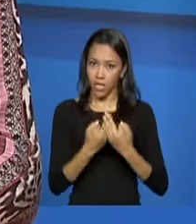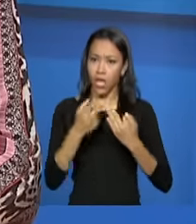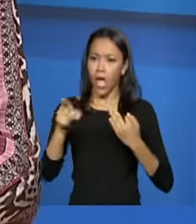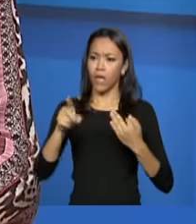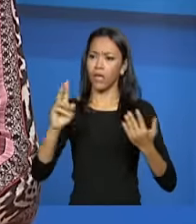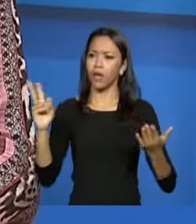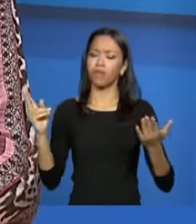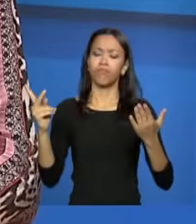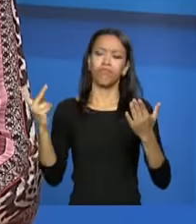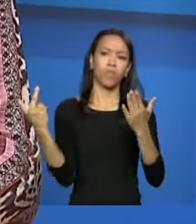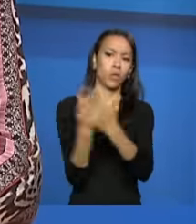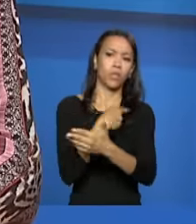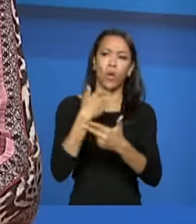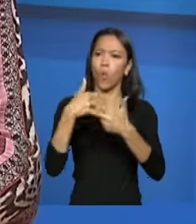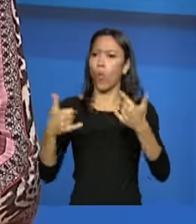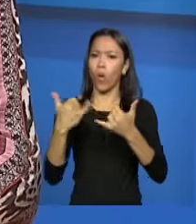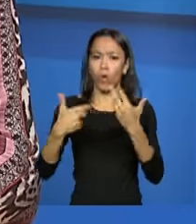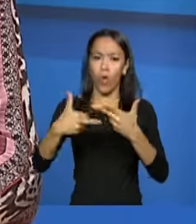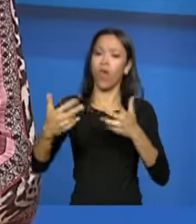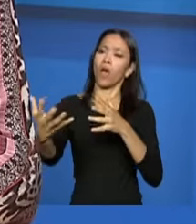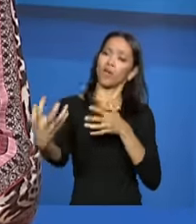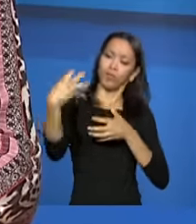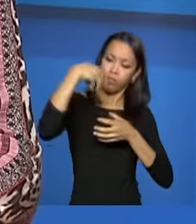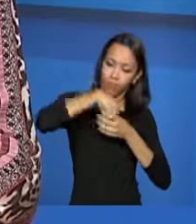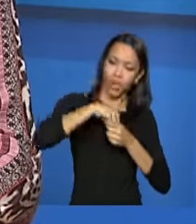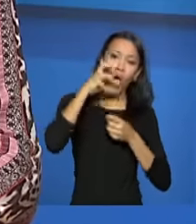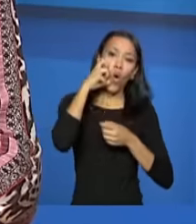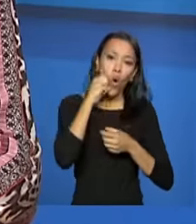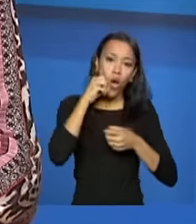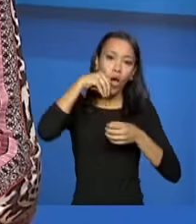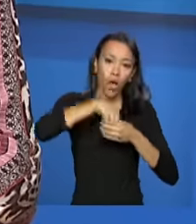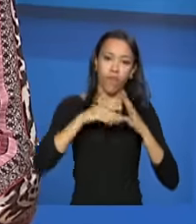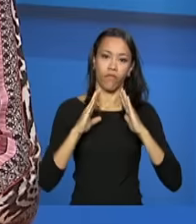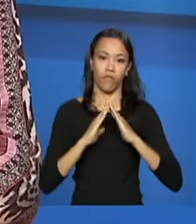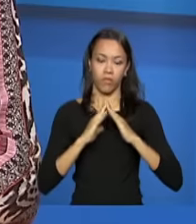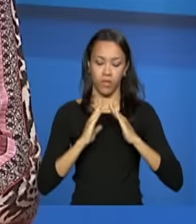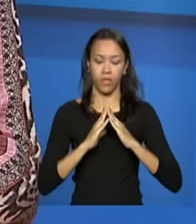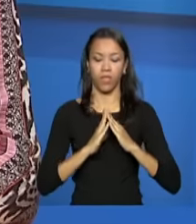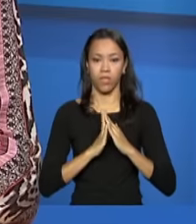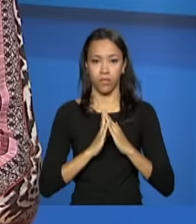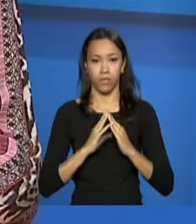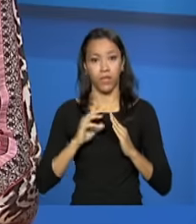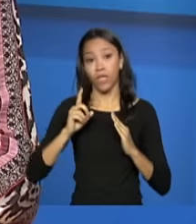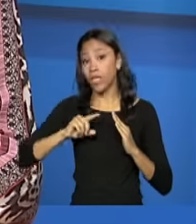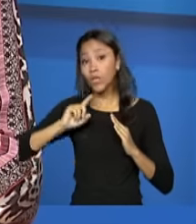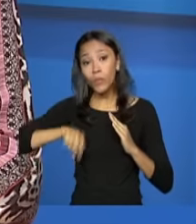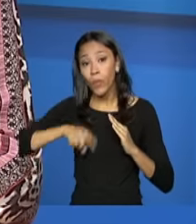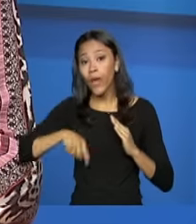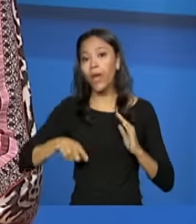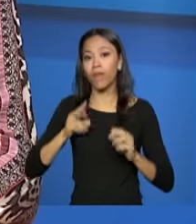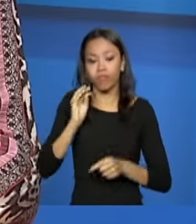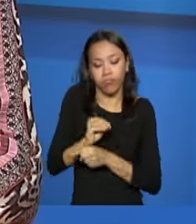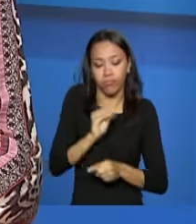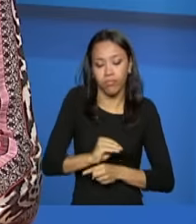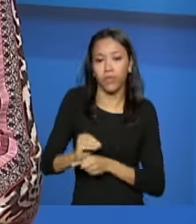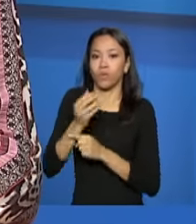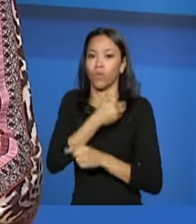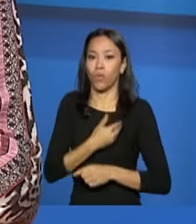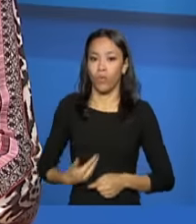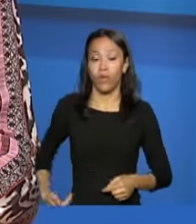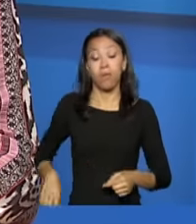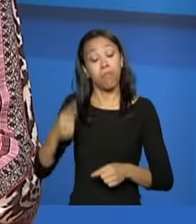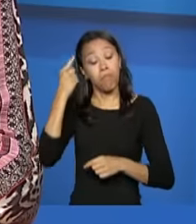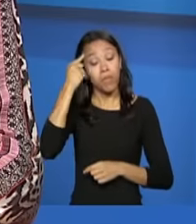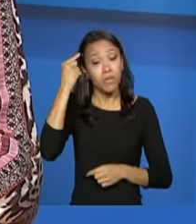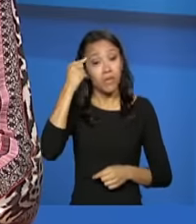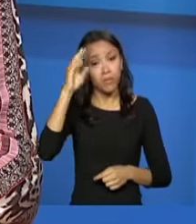a importância da gente criar e fomentar novas modalidades de acolhimento que não institucional, pensando principalmente em crianças aí,